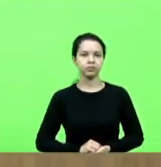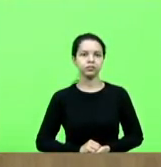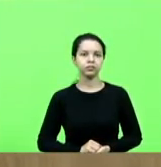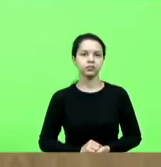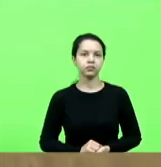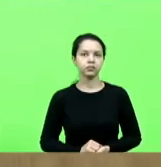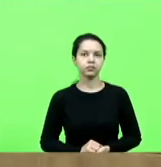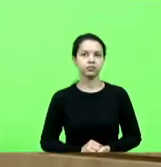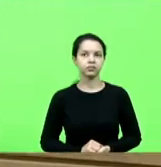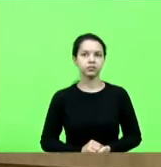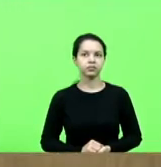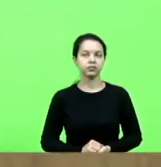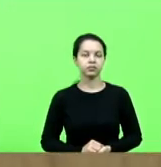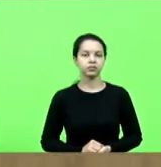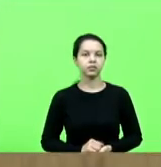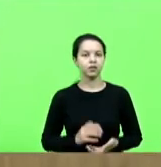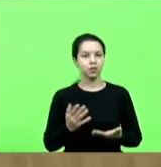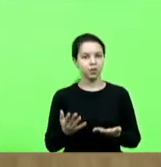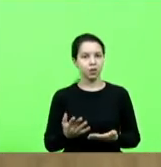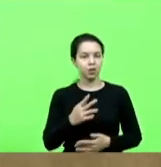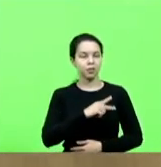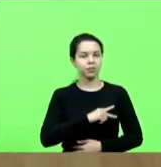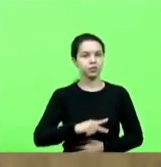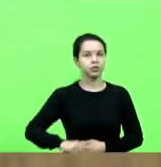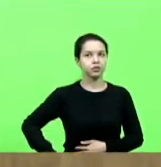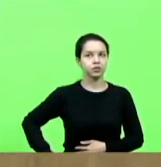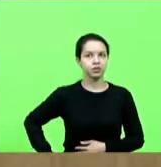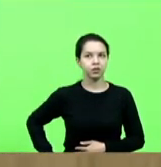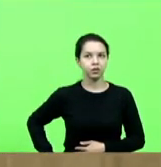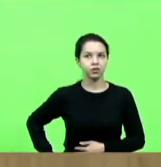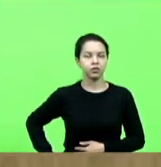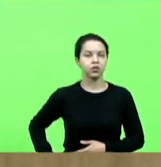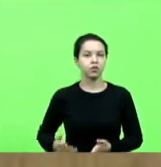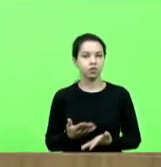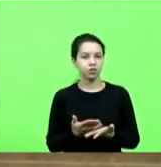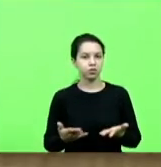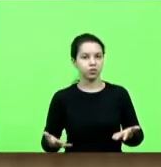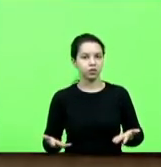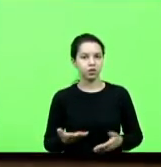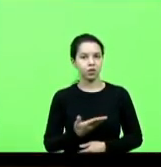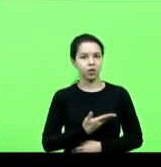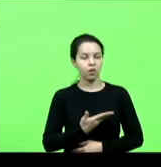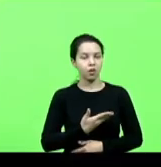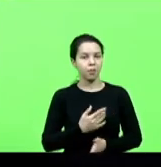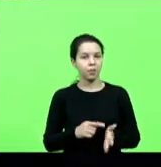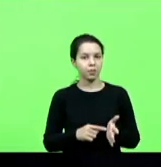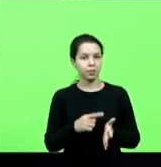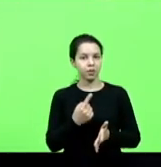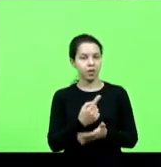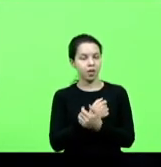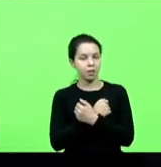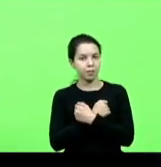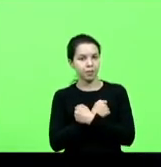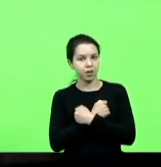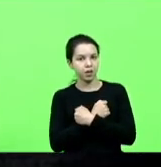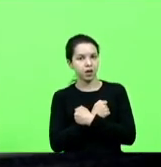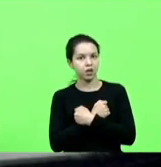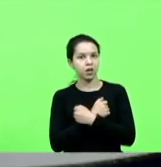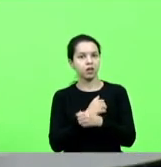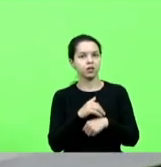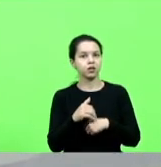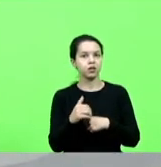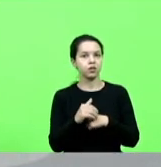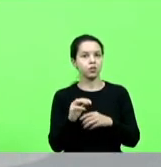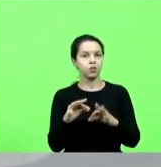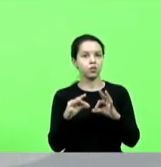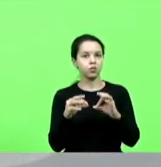Sr. Presidente, meus colegas, eu, primeiramente, deixo aqui um abraço carinhoso e fraterno a